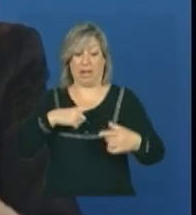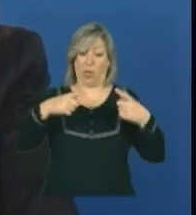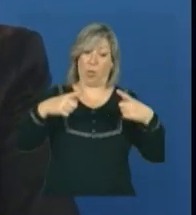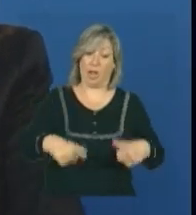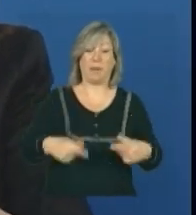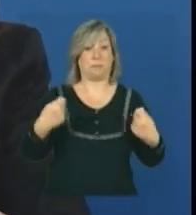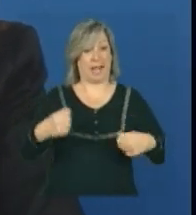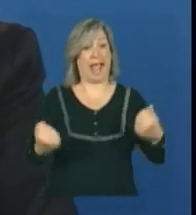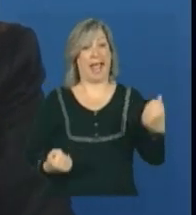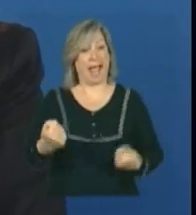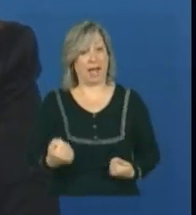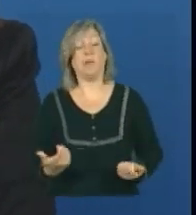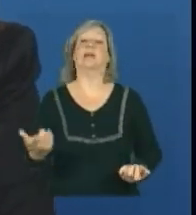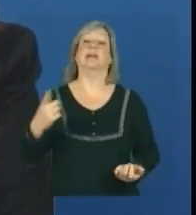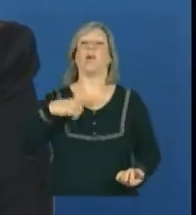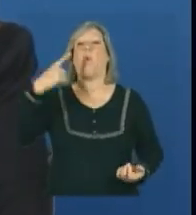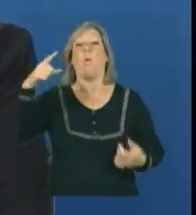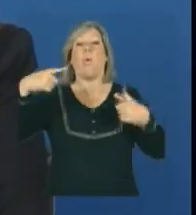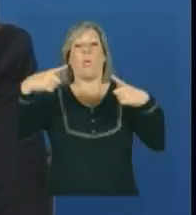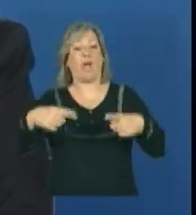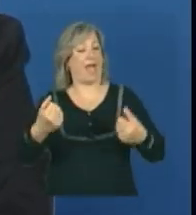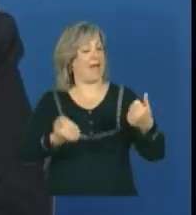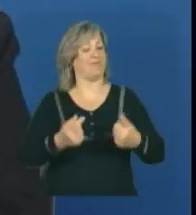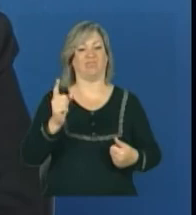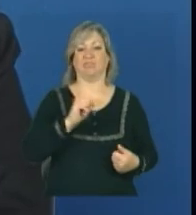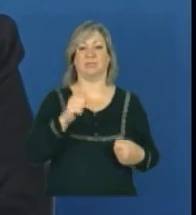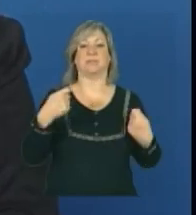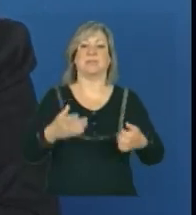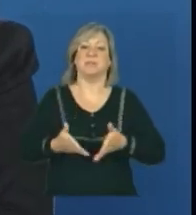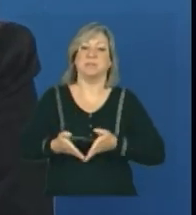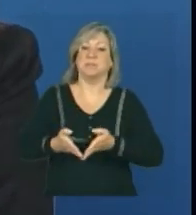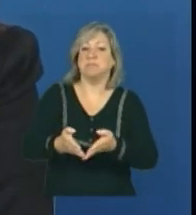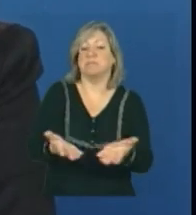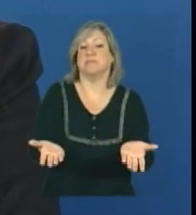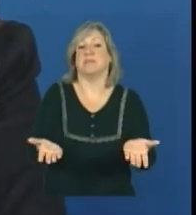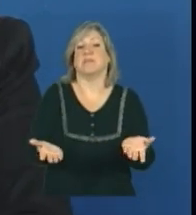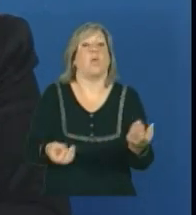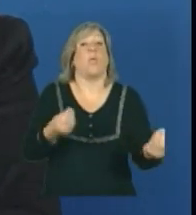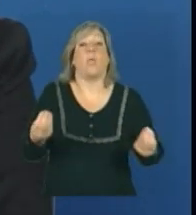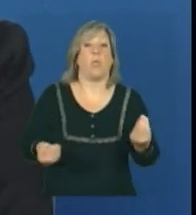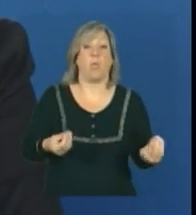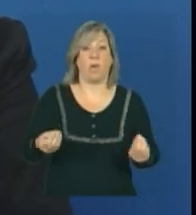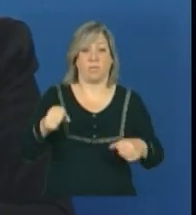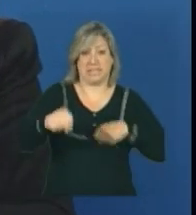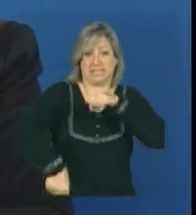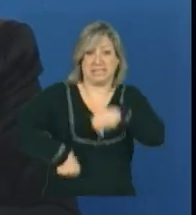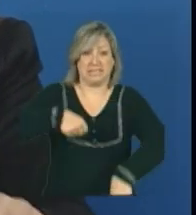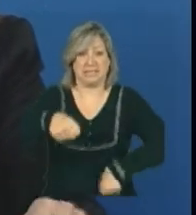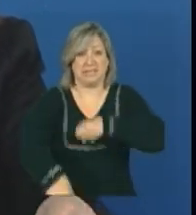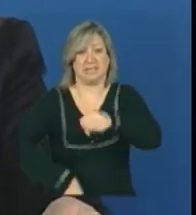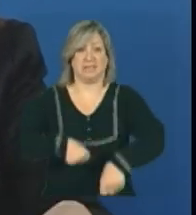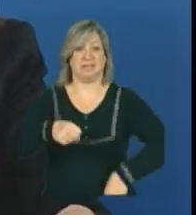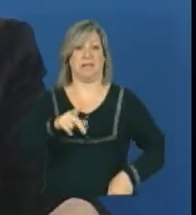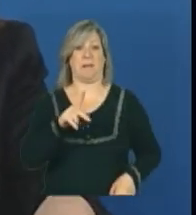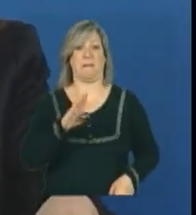vai ter que ser carro, tem local que carro não resolve, tem local que outros meios, bicicleta ou, sei lá,